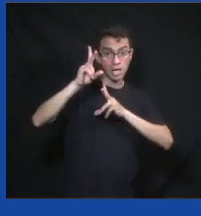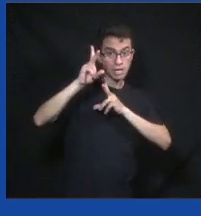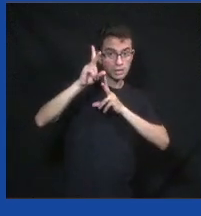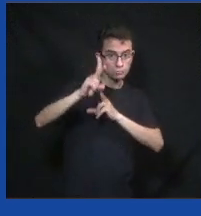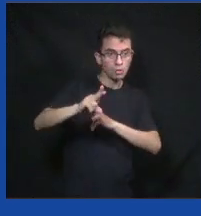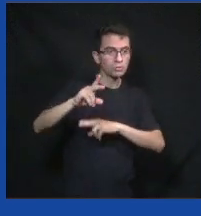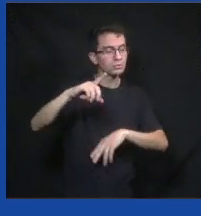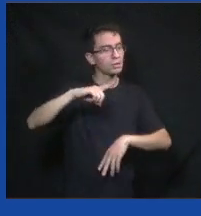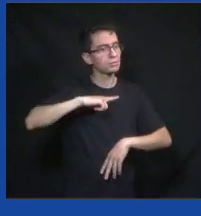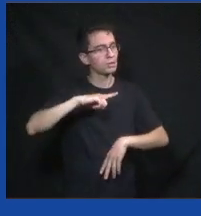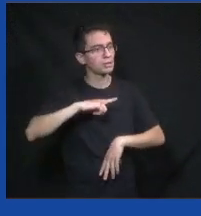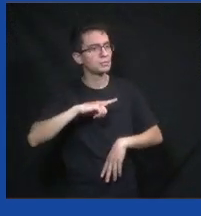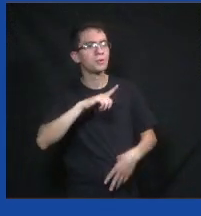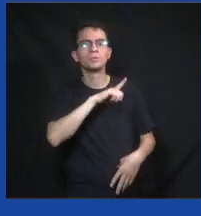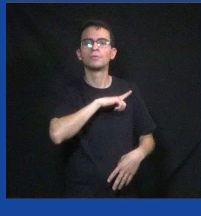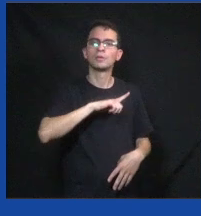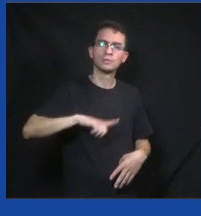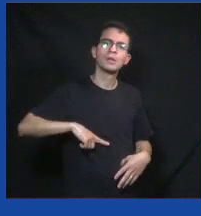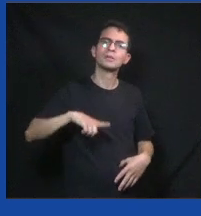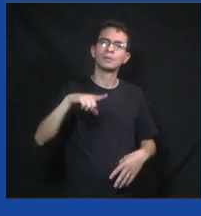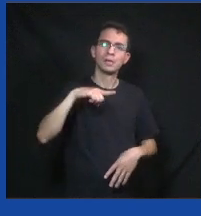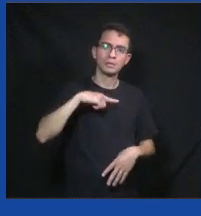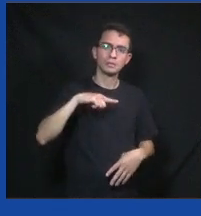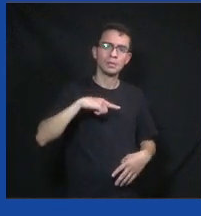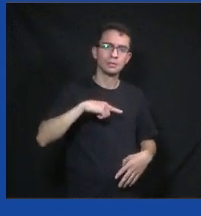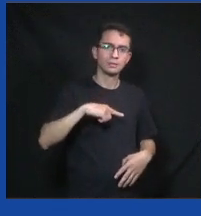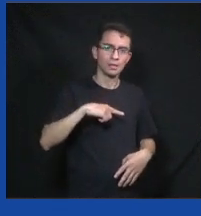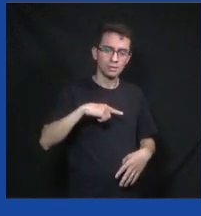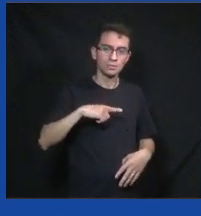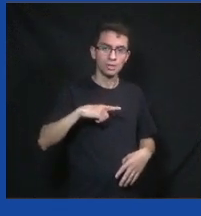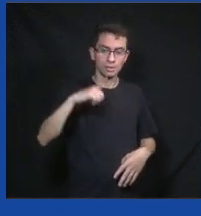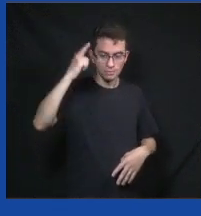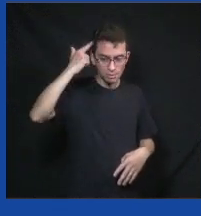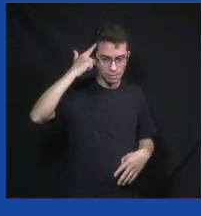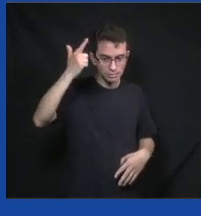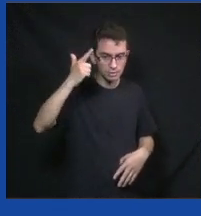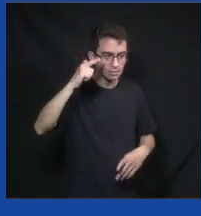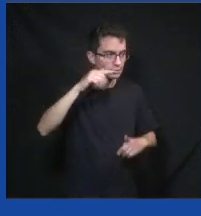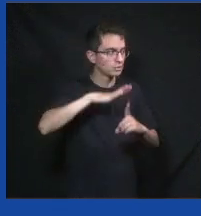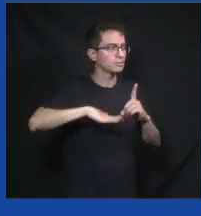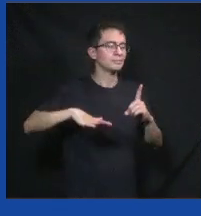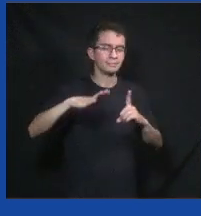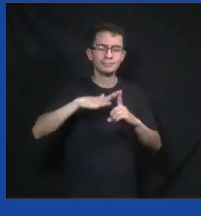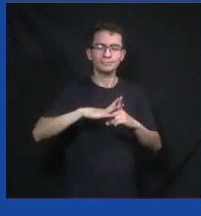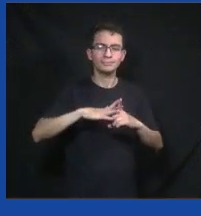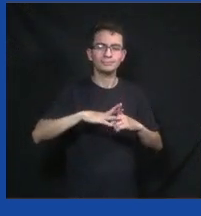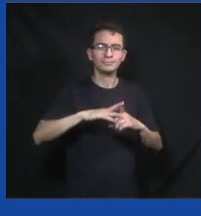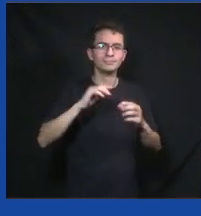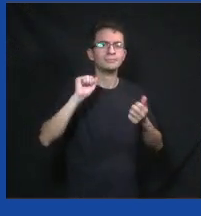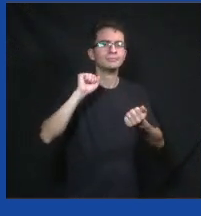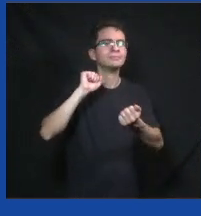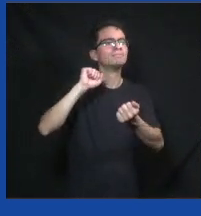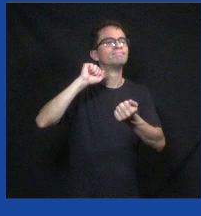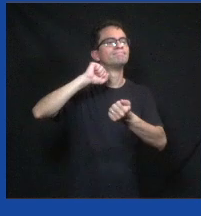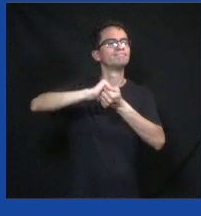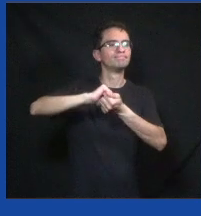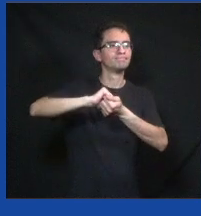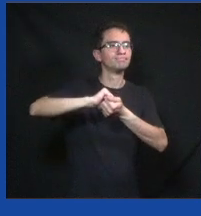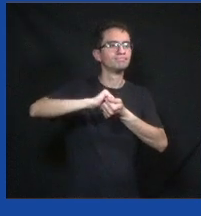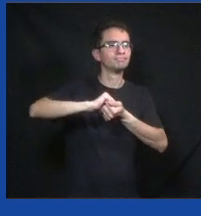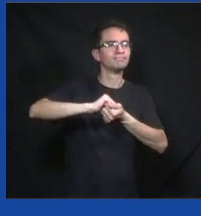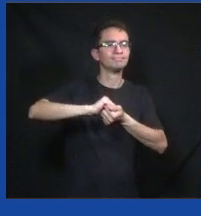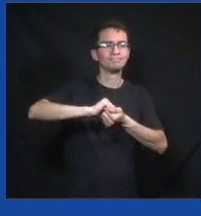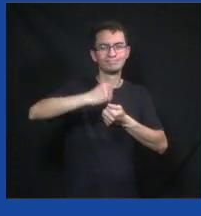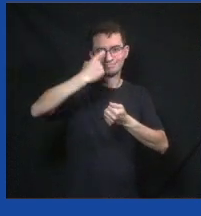que as pessoas no governo têm e como é que a gente pode transformar esse governo e essa sociedade juntando, trazendo para a colaboração. Gestão